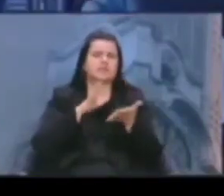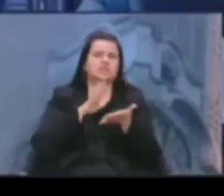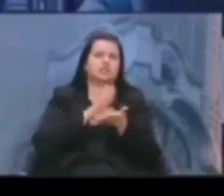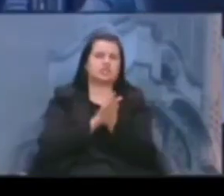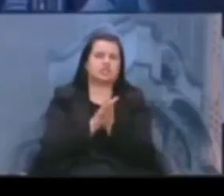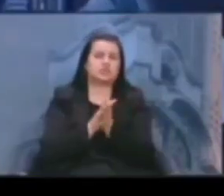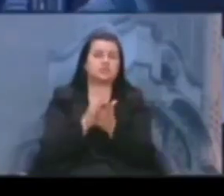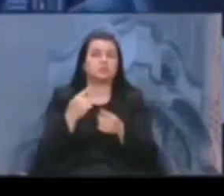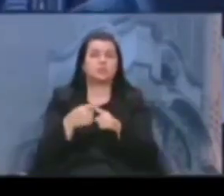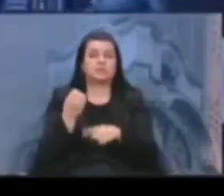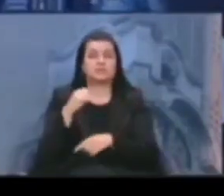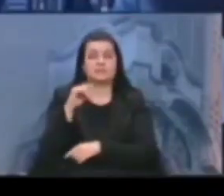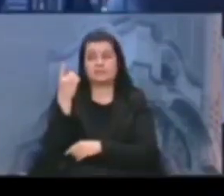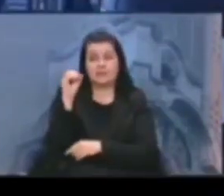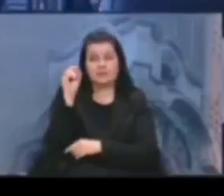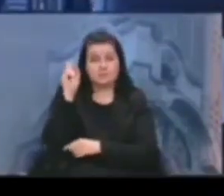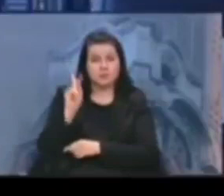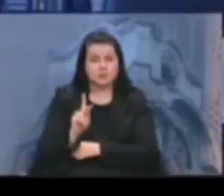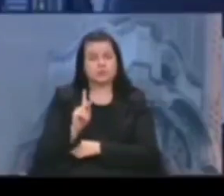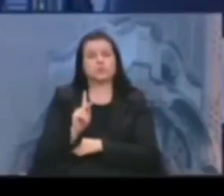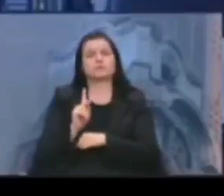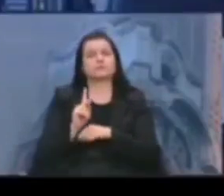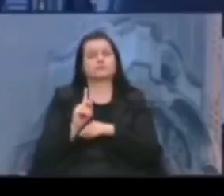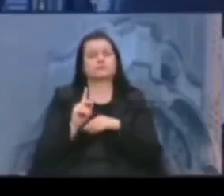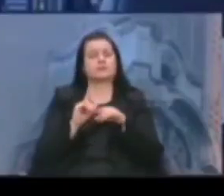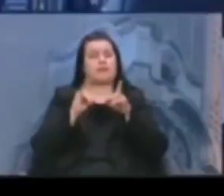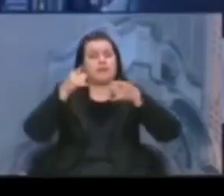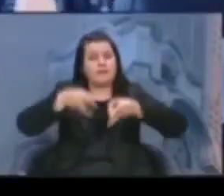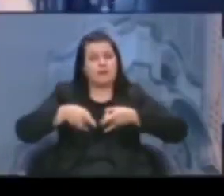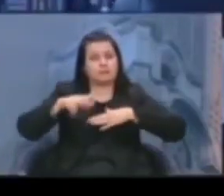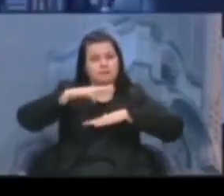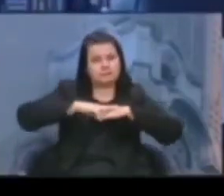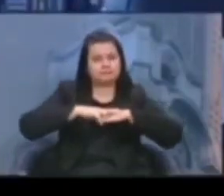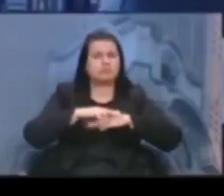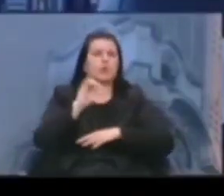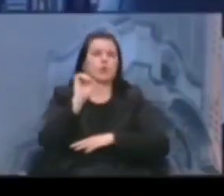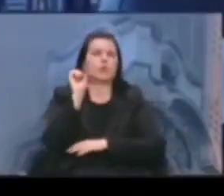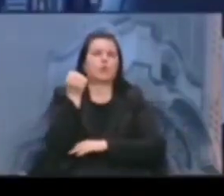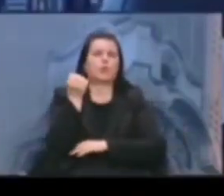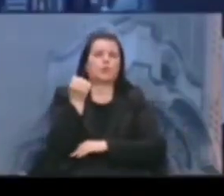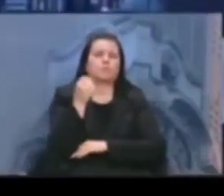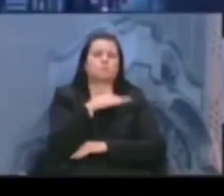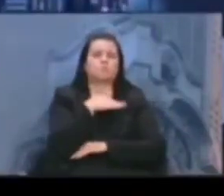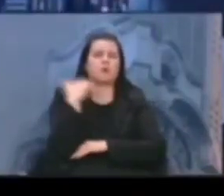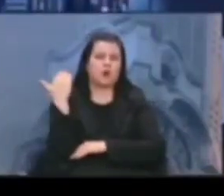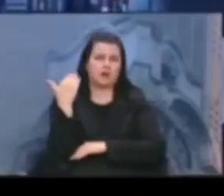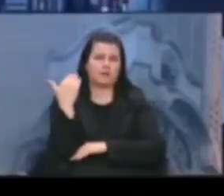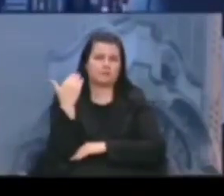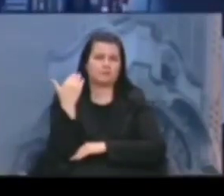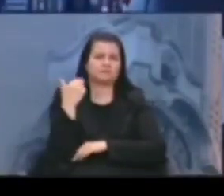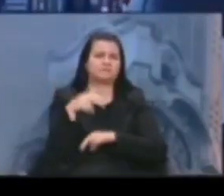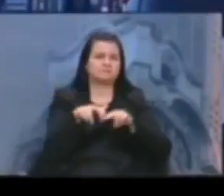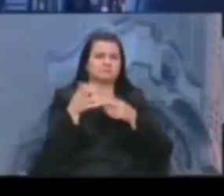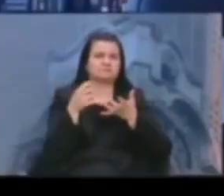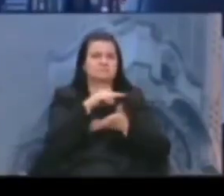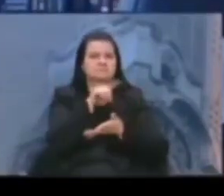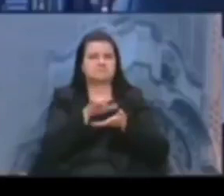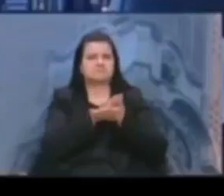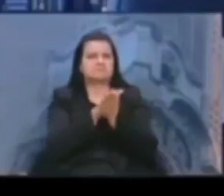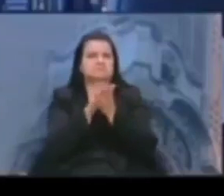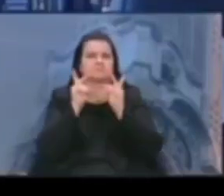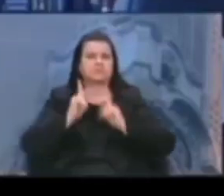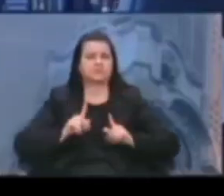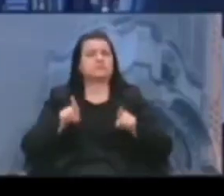dez pessoas que entram, oito morrem, além de ser genocida nesse sentido, ainda é economicamente